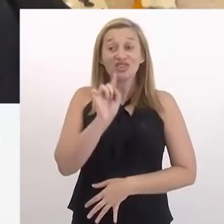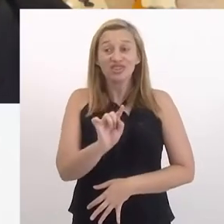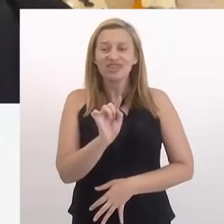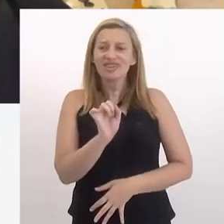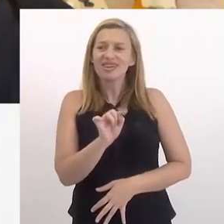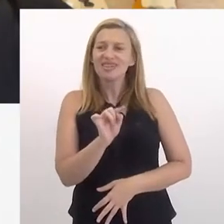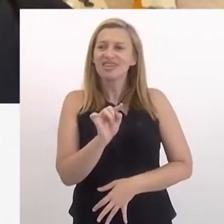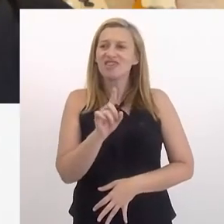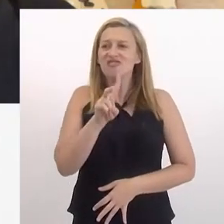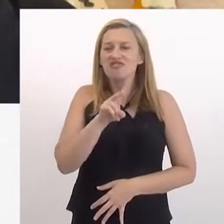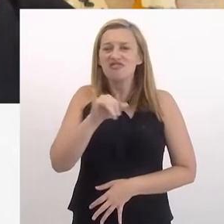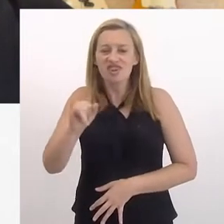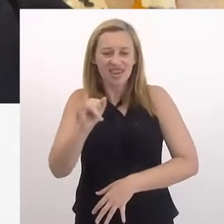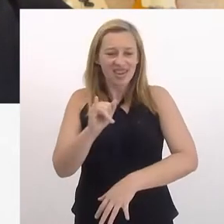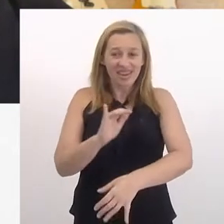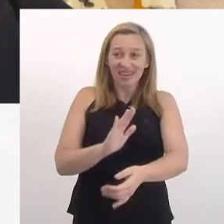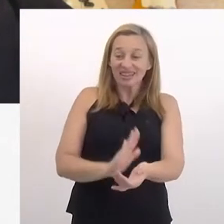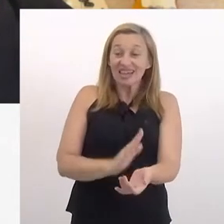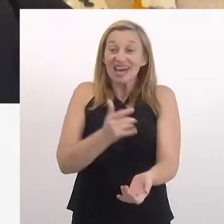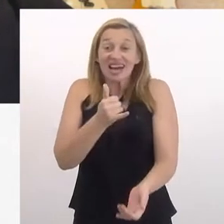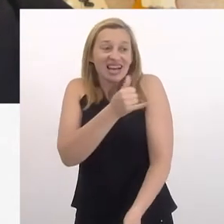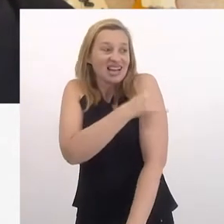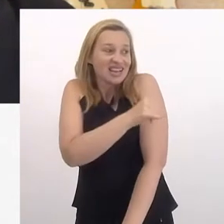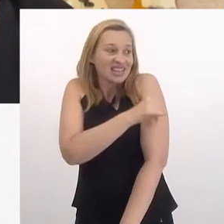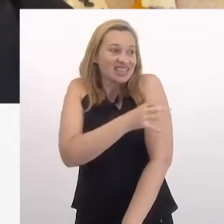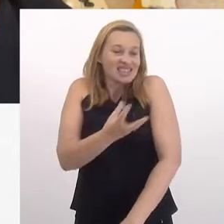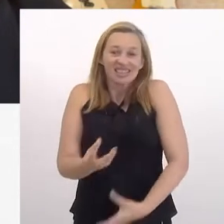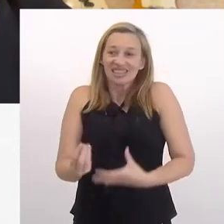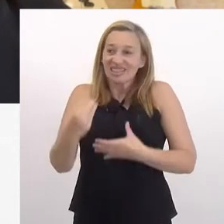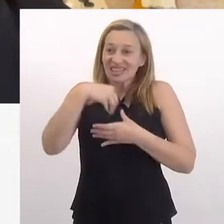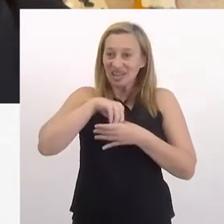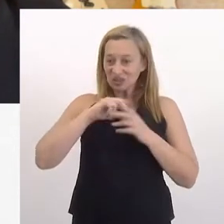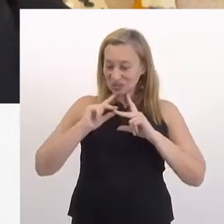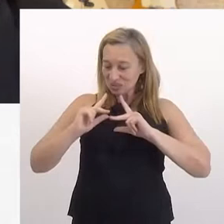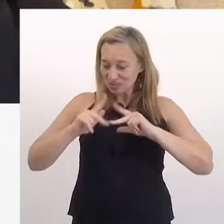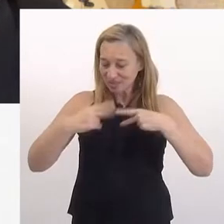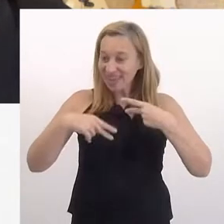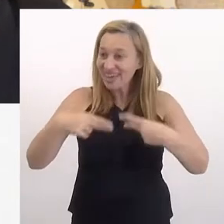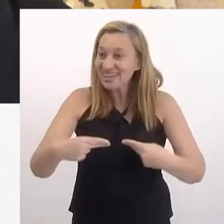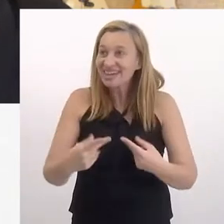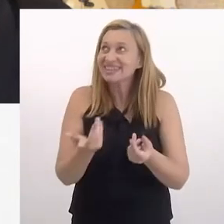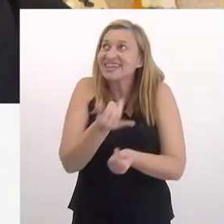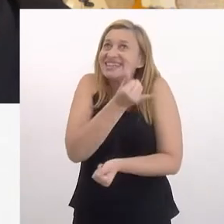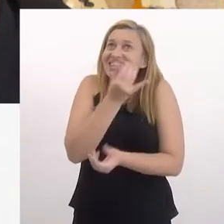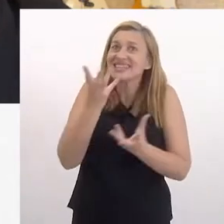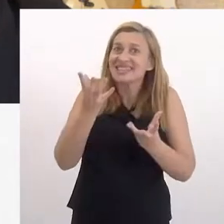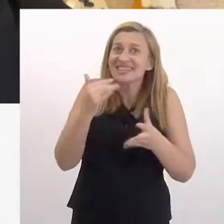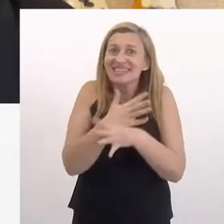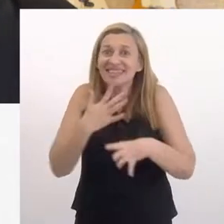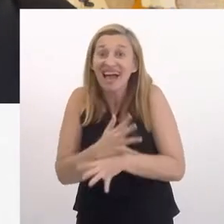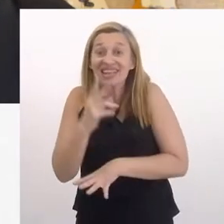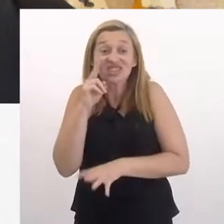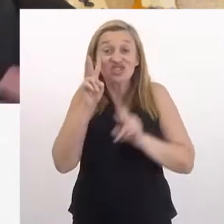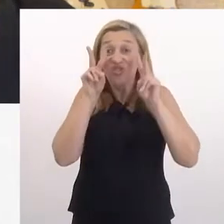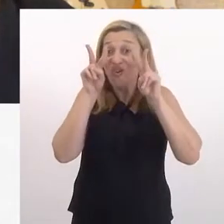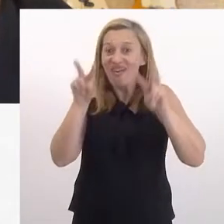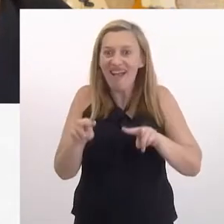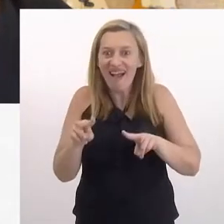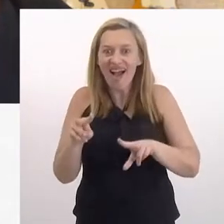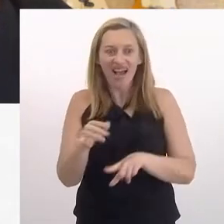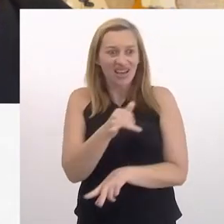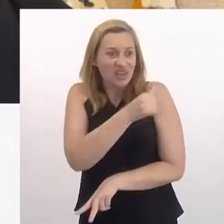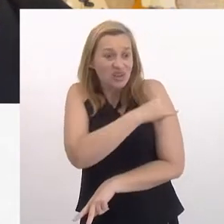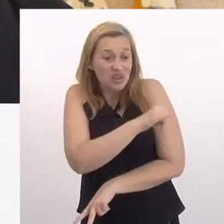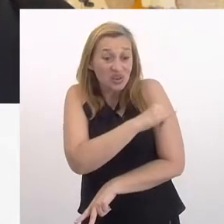acho que essa veia carioca está muito intrínseca no meu DNA, sabe? Da cidade, desse olhar